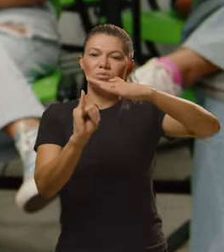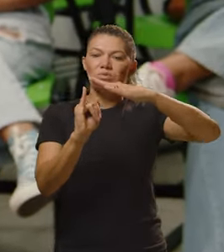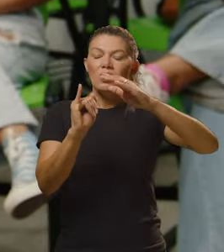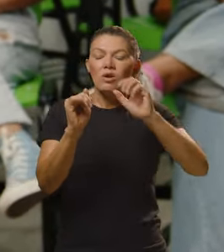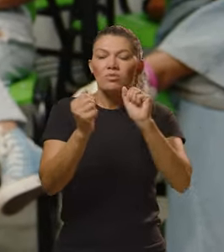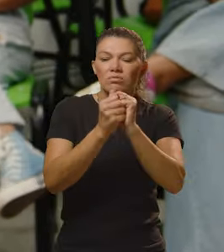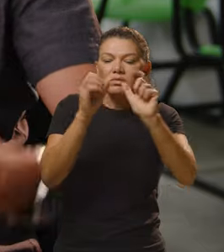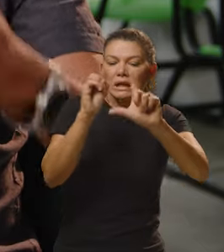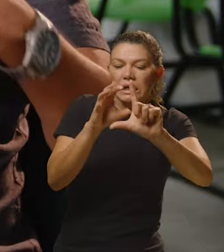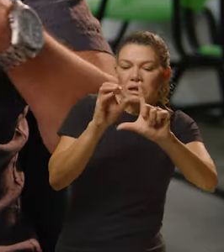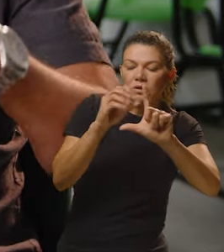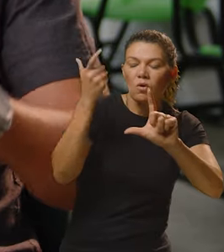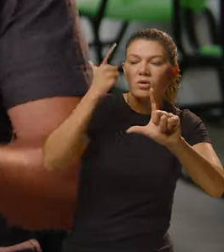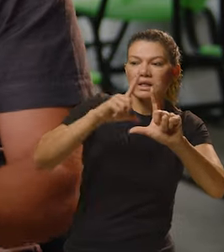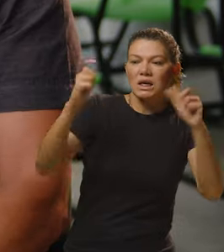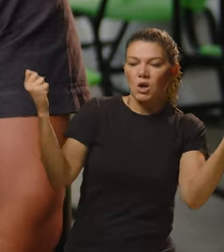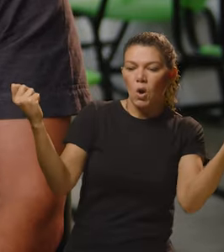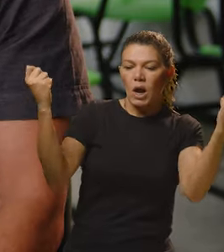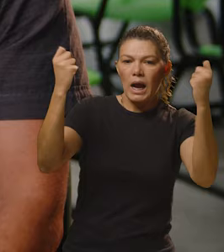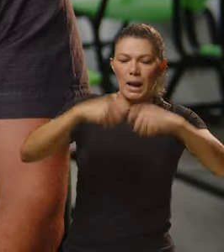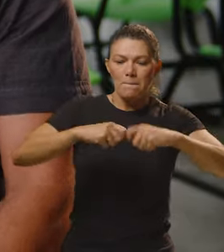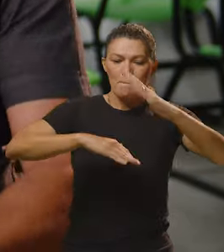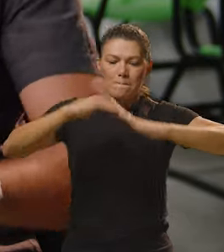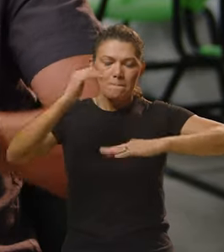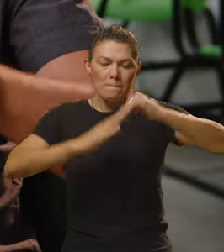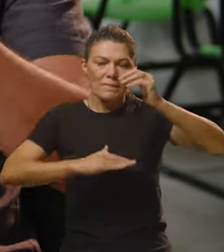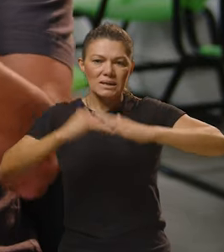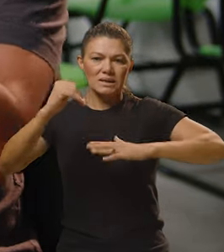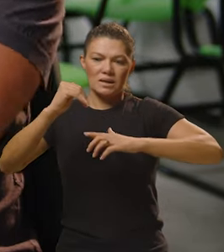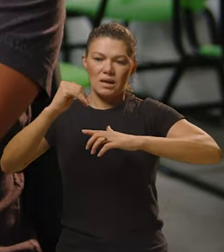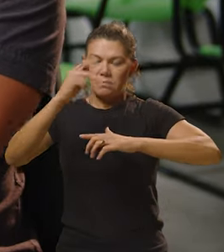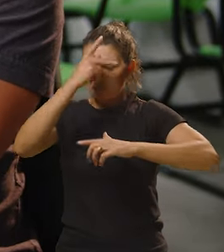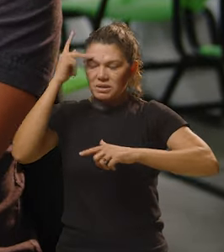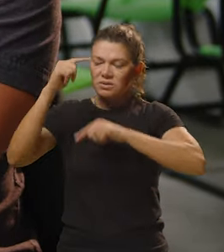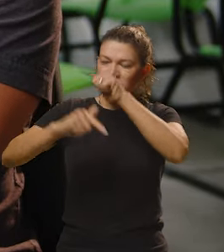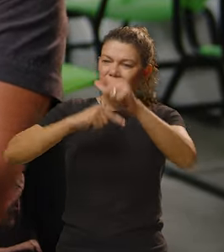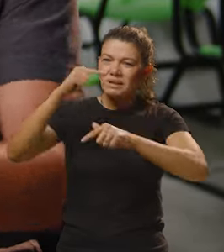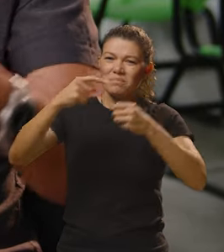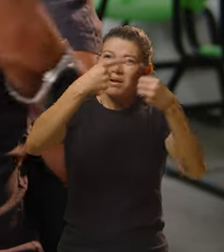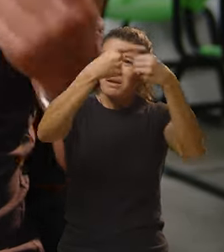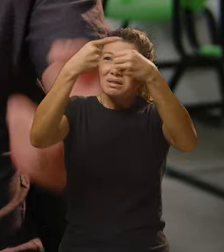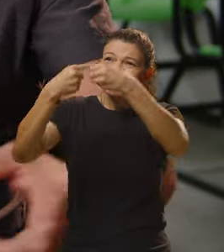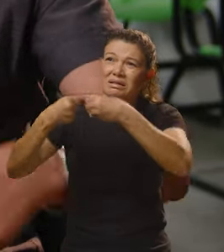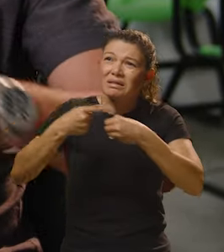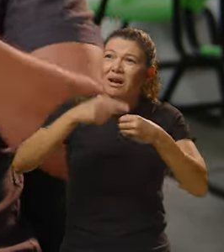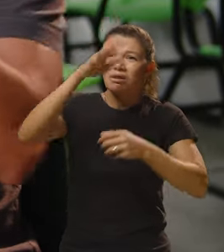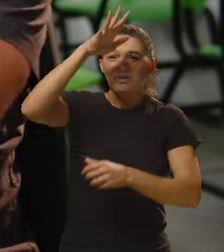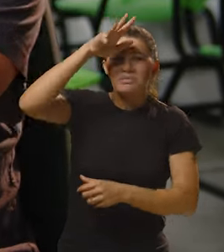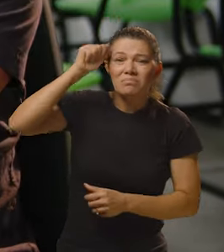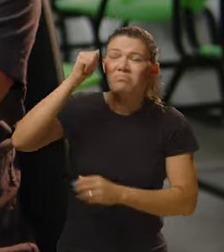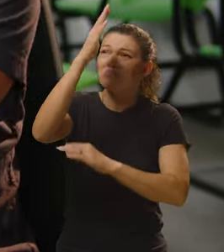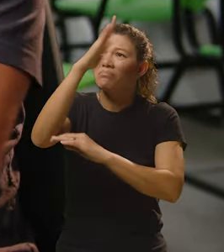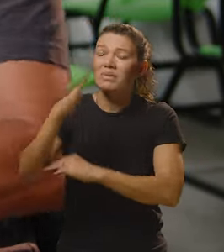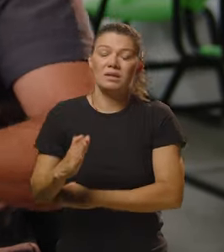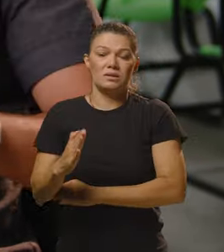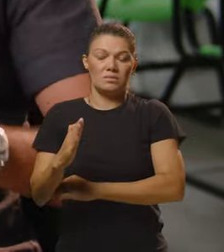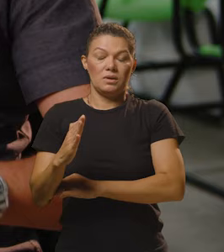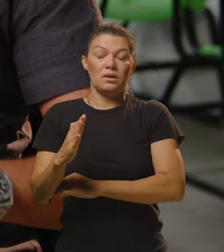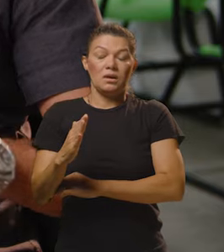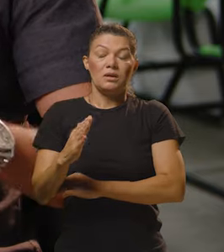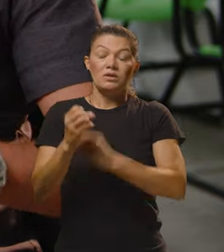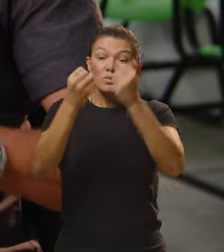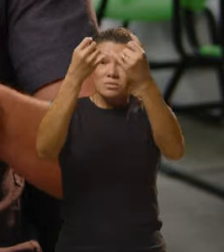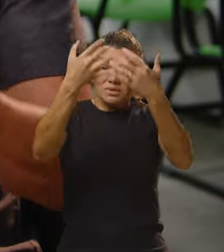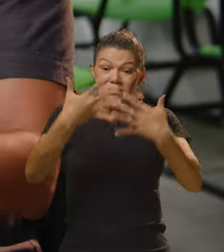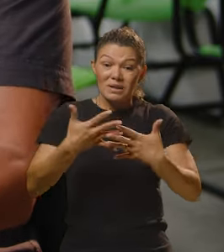as suas licenciaturas, podem capacitar mão de obra para atuar nos rincões da Amazônia, nos rincões do Brasil, eu